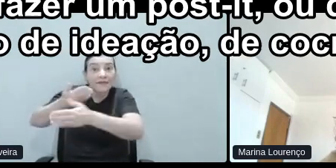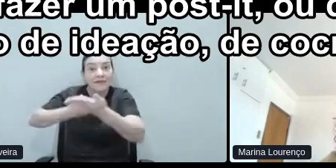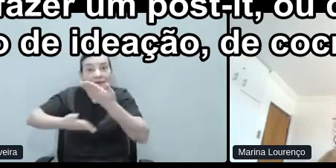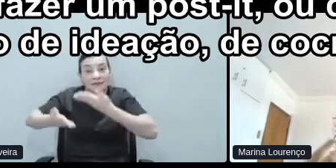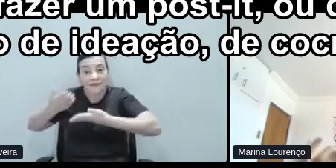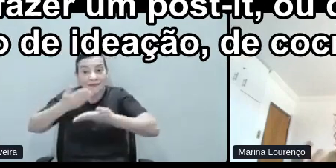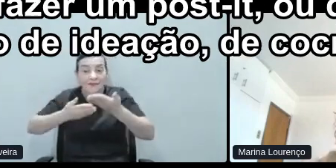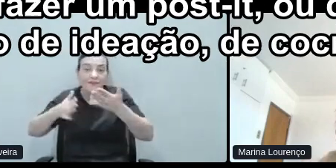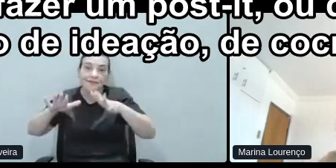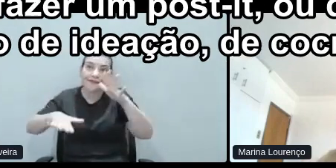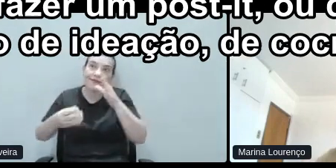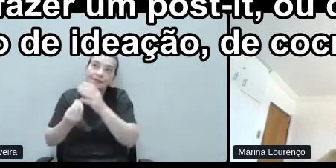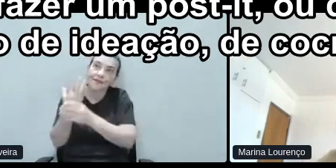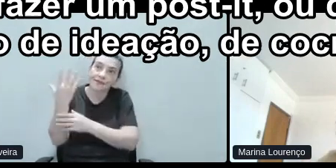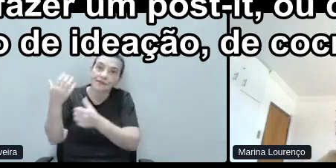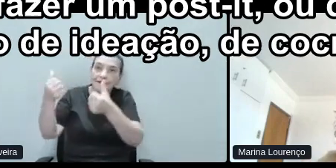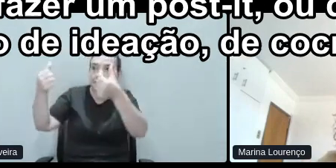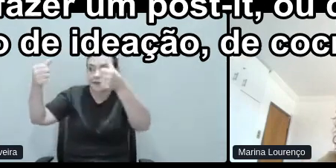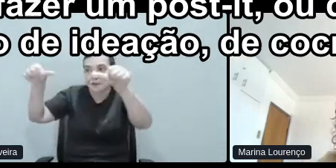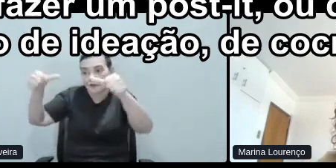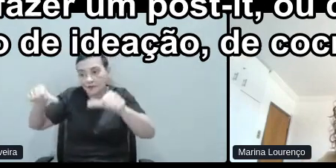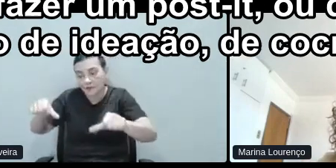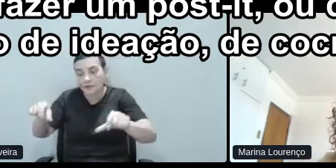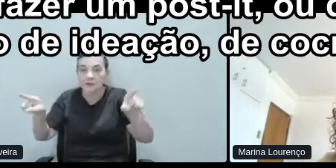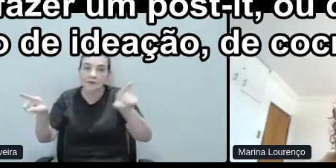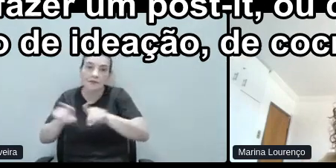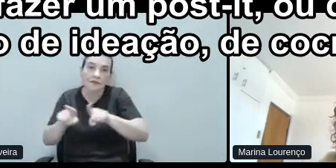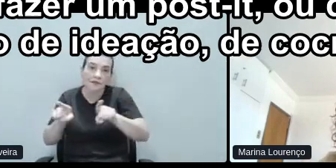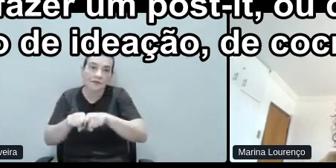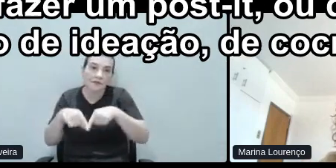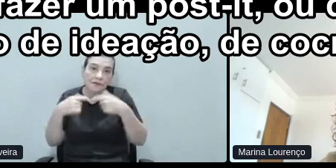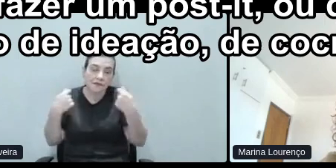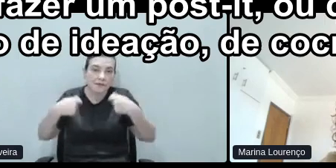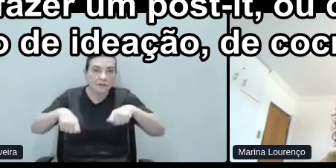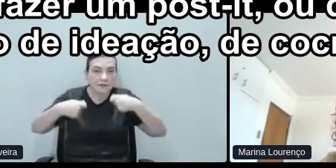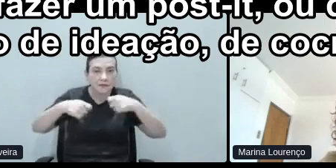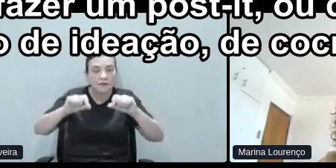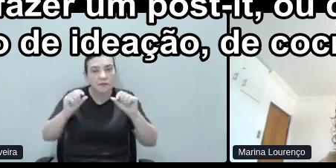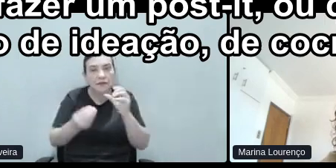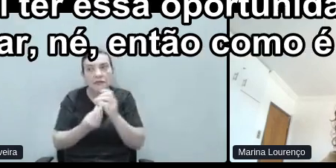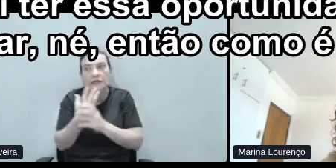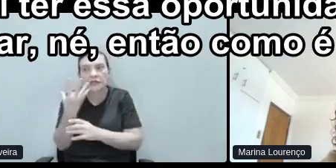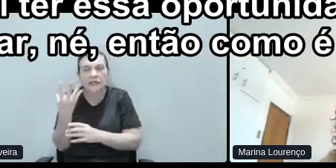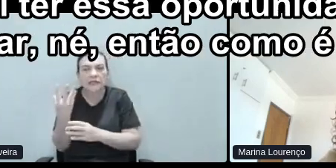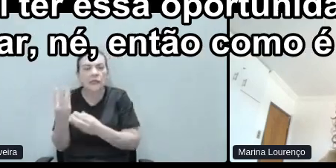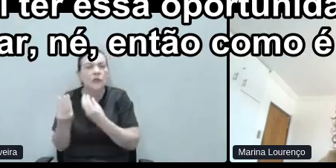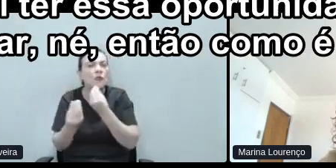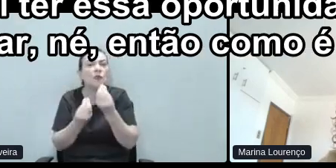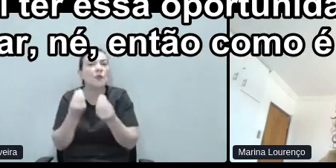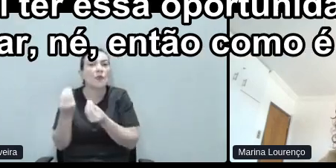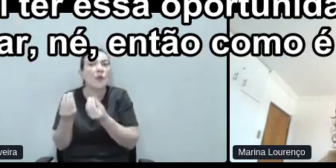post-it, ou quando você fizer uma sessão de ideação, de cocriação, como é que ele vai